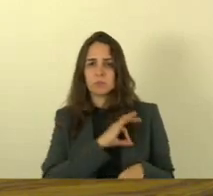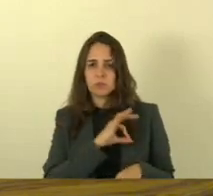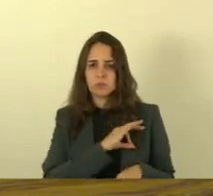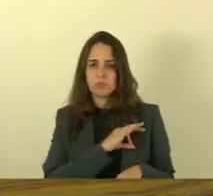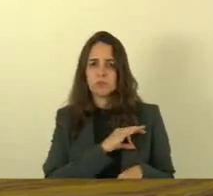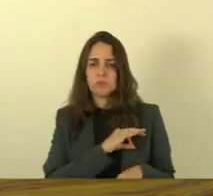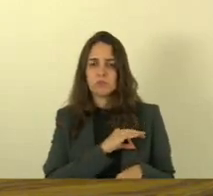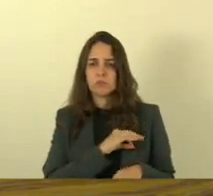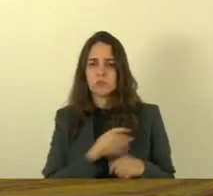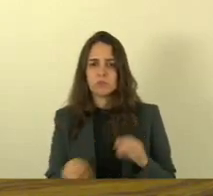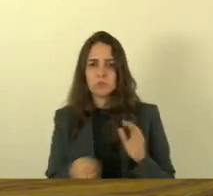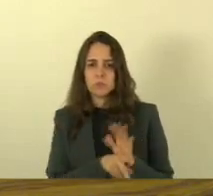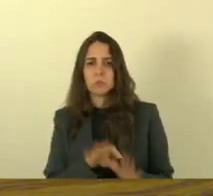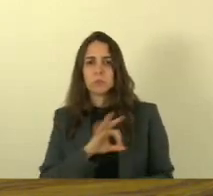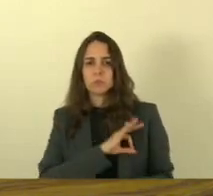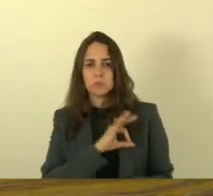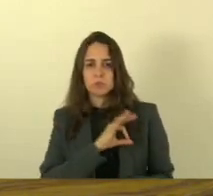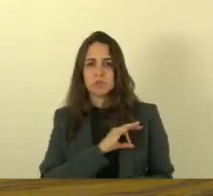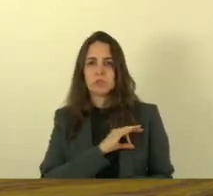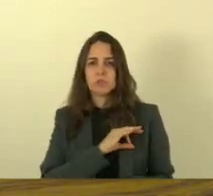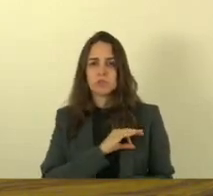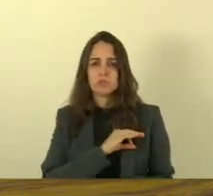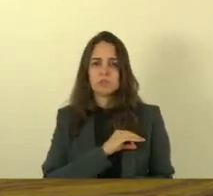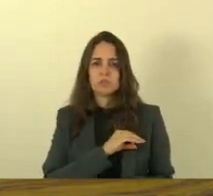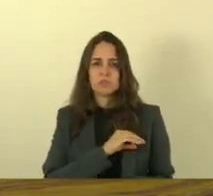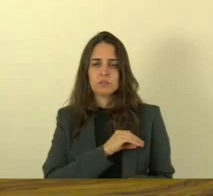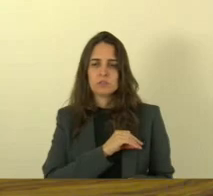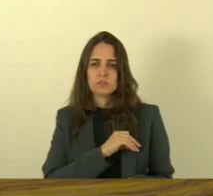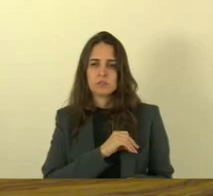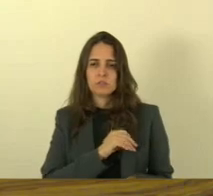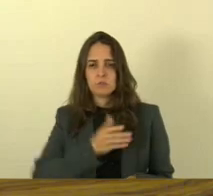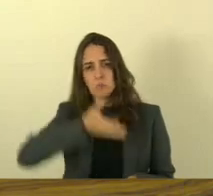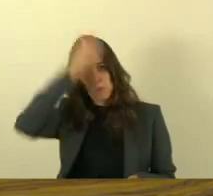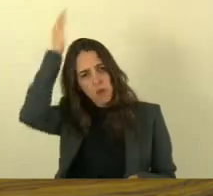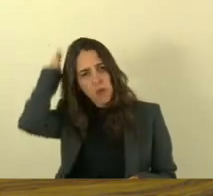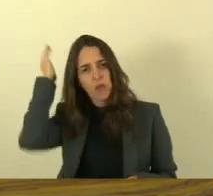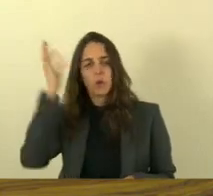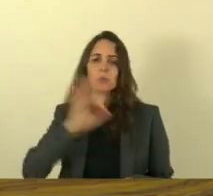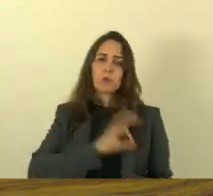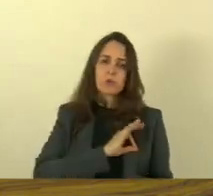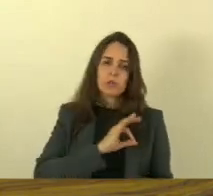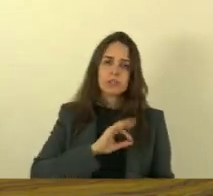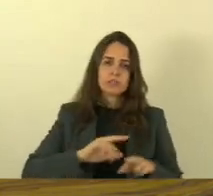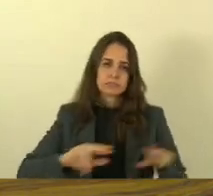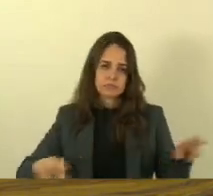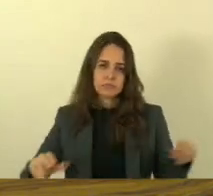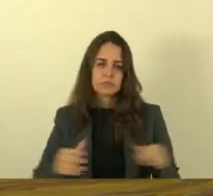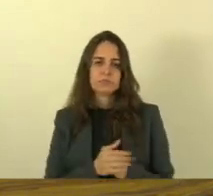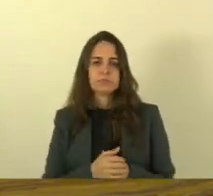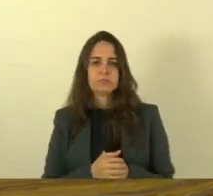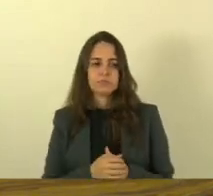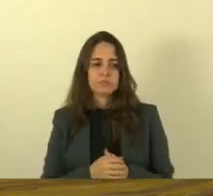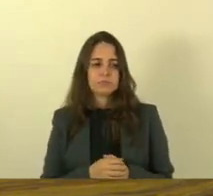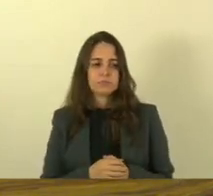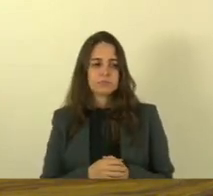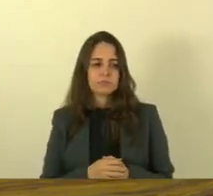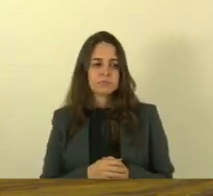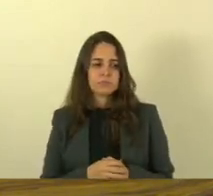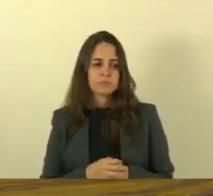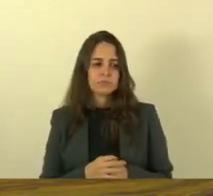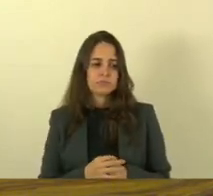das nossas polícias militar civil corpo de bombeiros o policial militar o bombeiro militar enfim